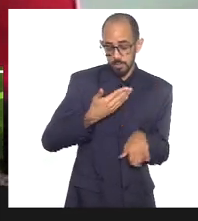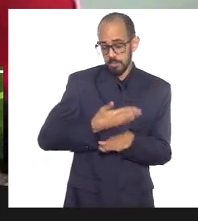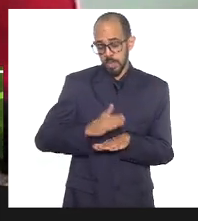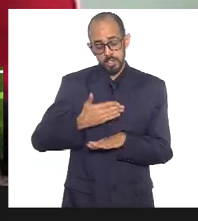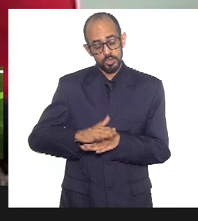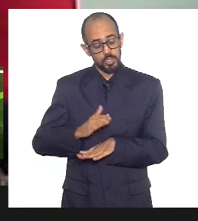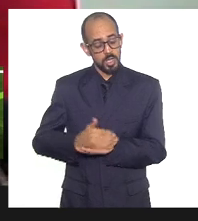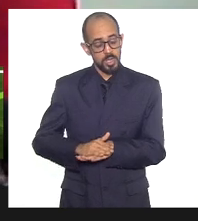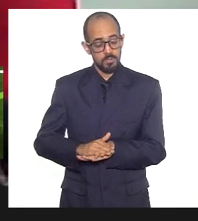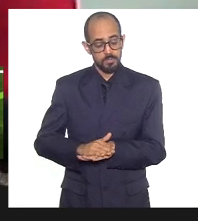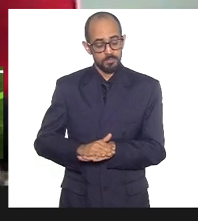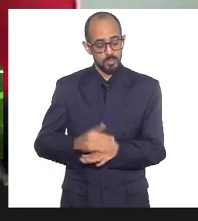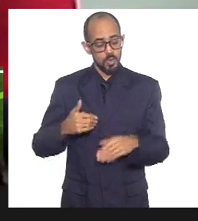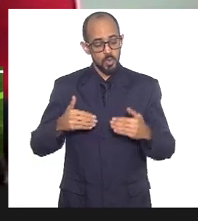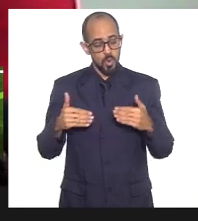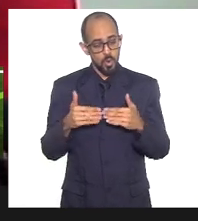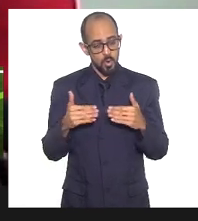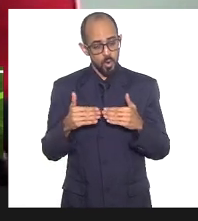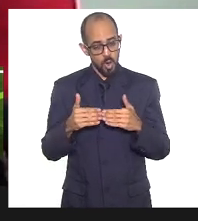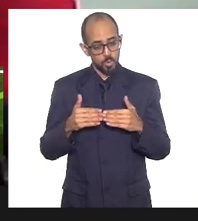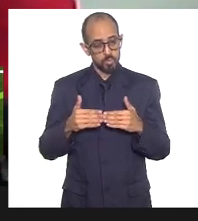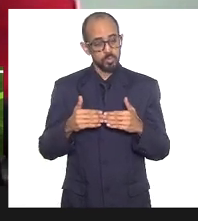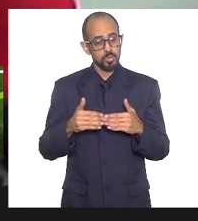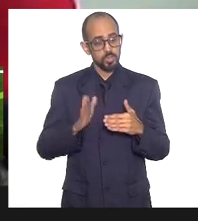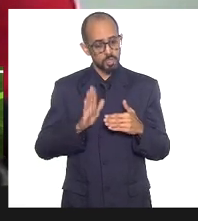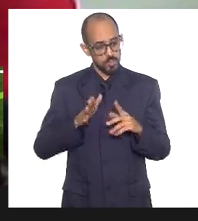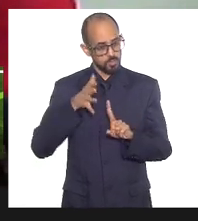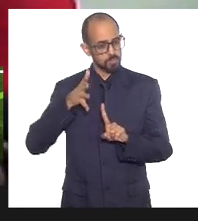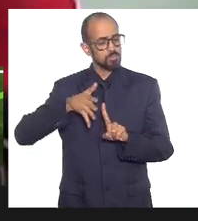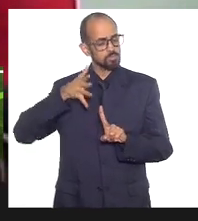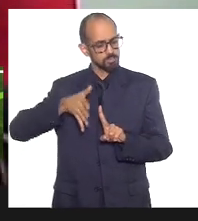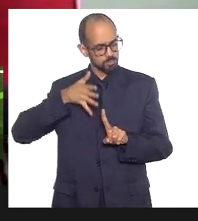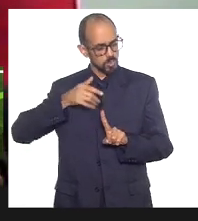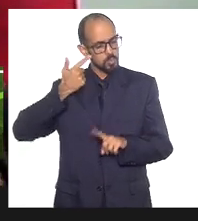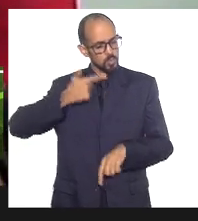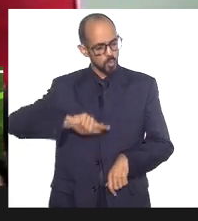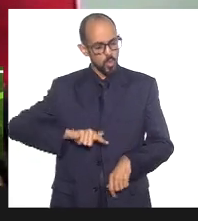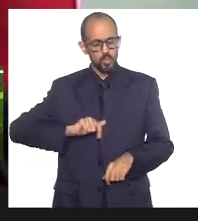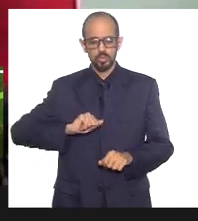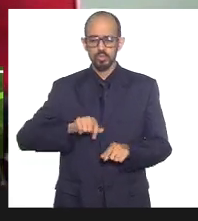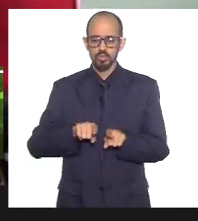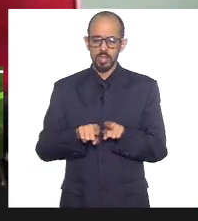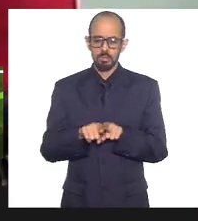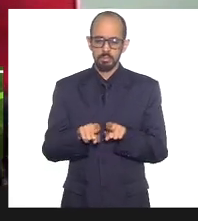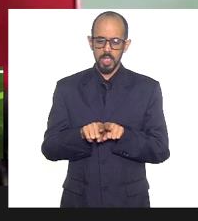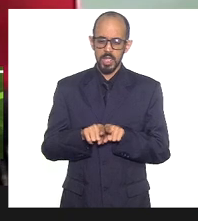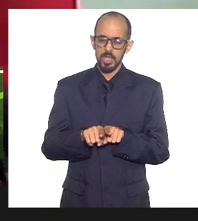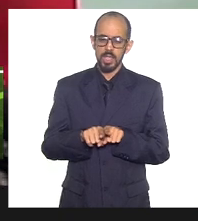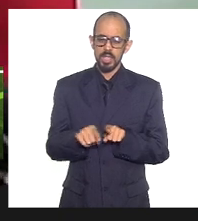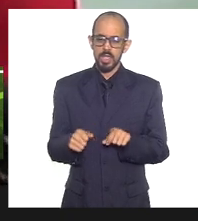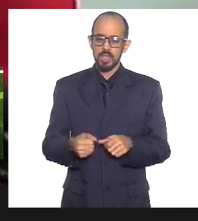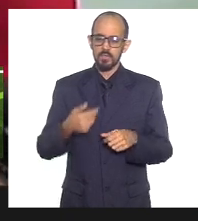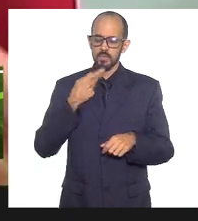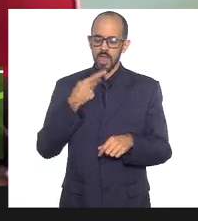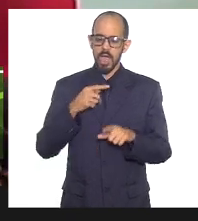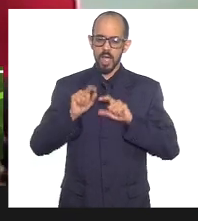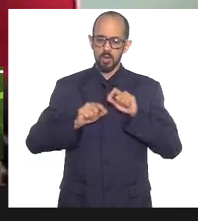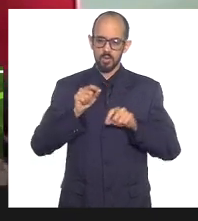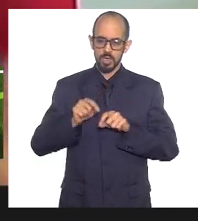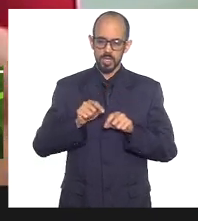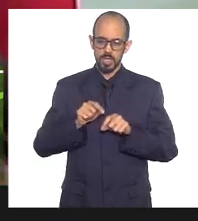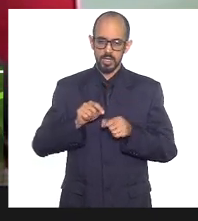concordo, isso já foi uma fala dita aqui por outros palestrantes, concordo que falar de